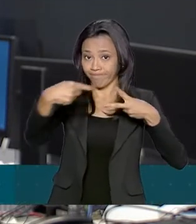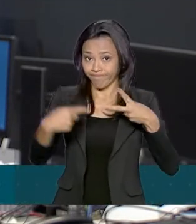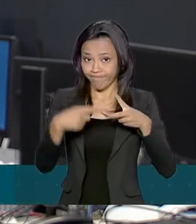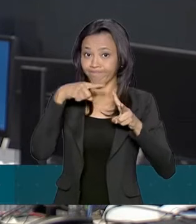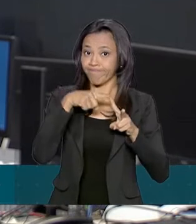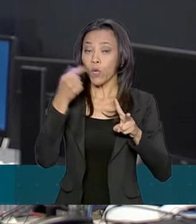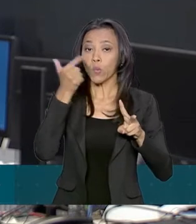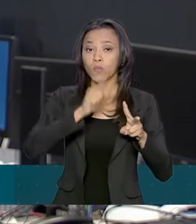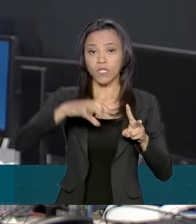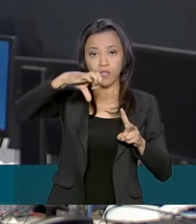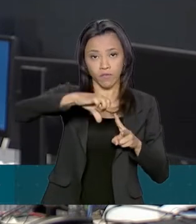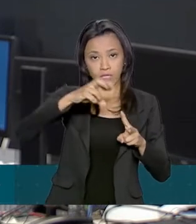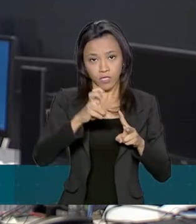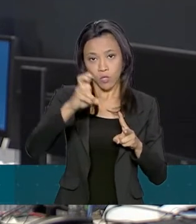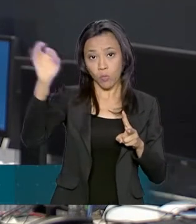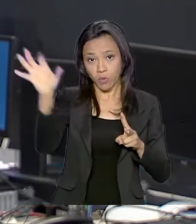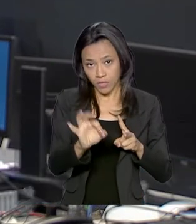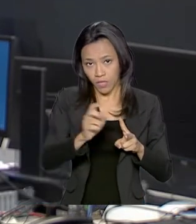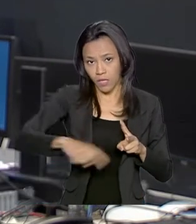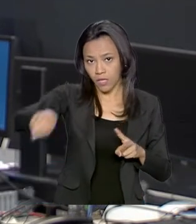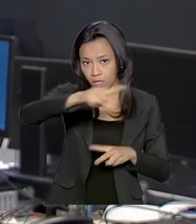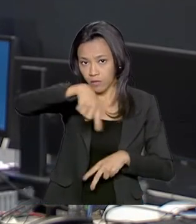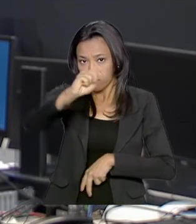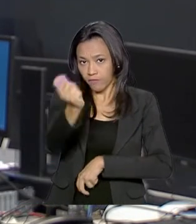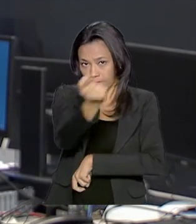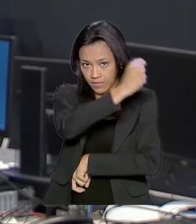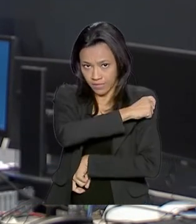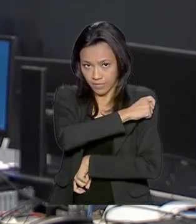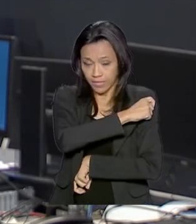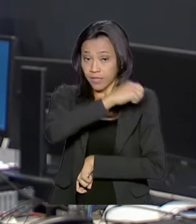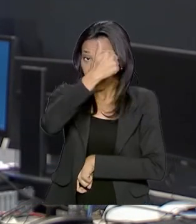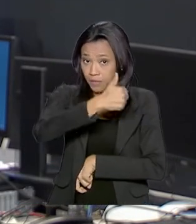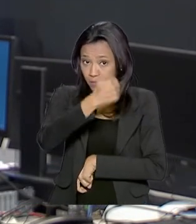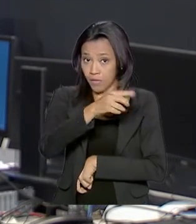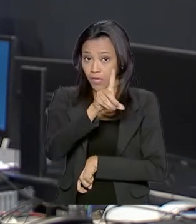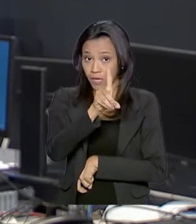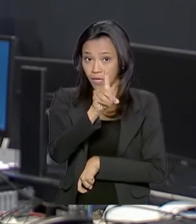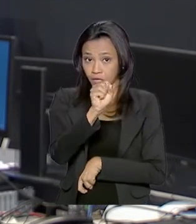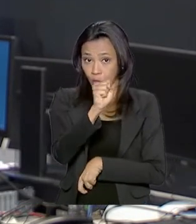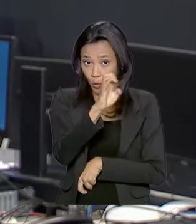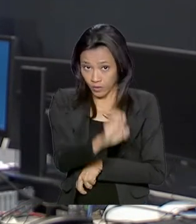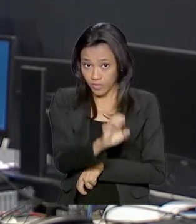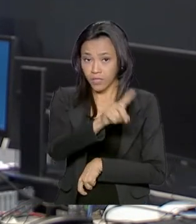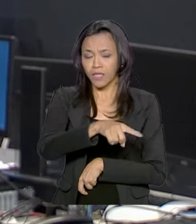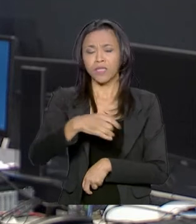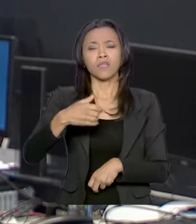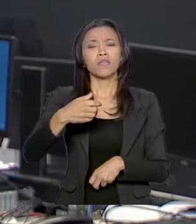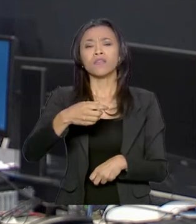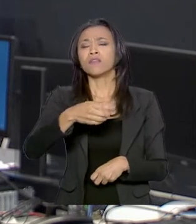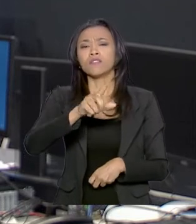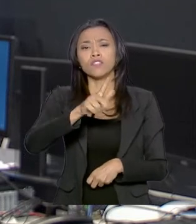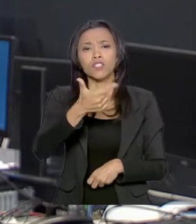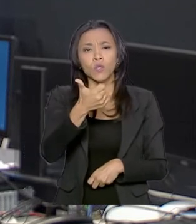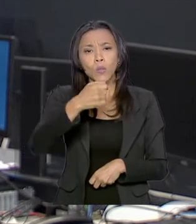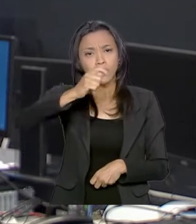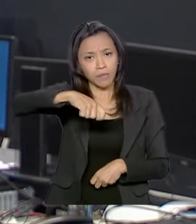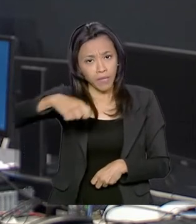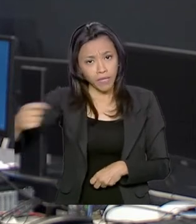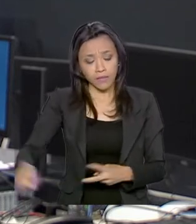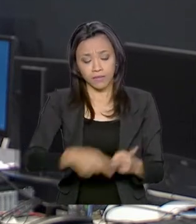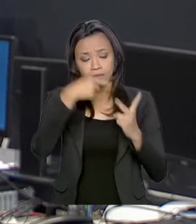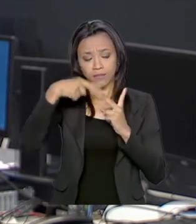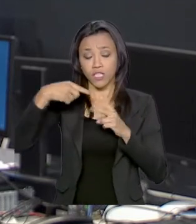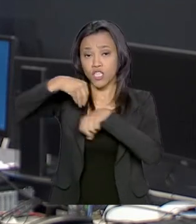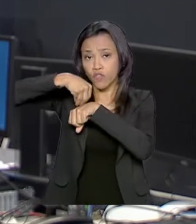95% da cobertura vacinal contra o sarampo da primeira dose da tríplice viral, dada em crianças de 12 meses de idade. E informar